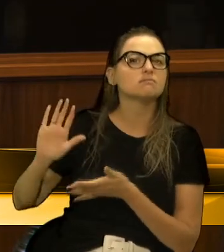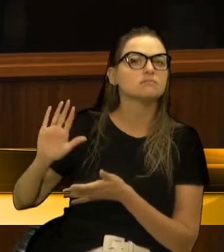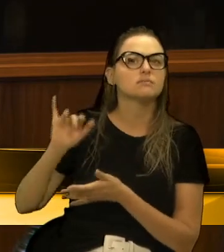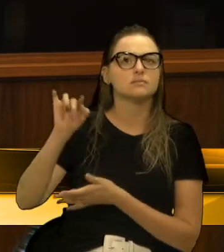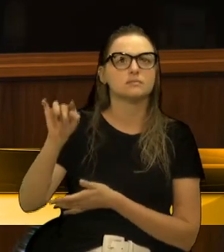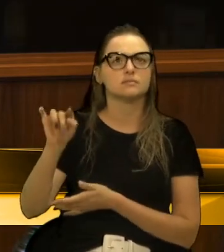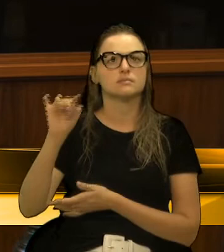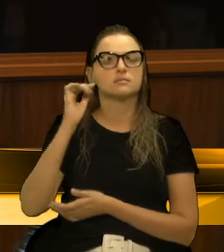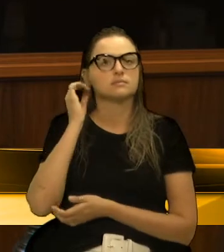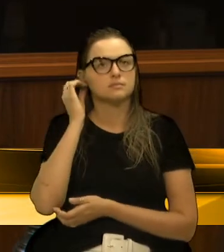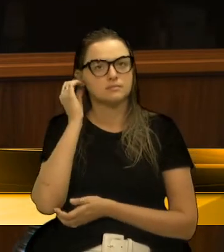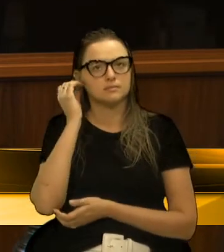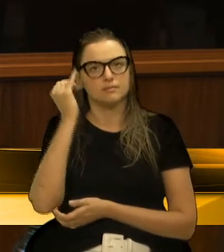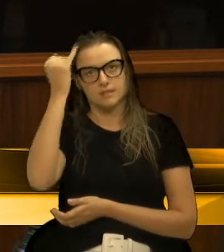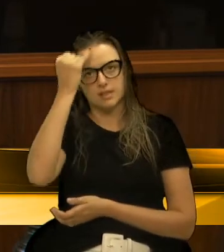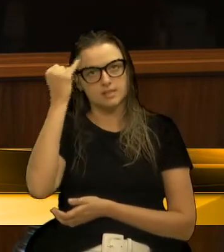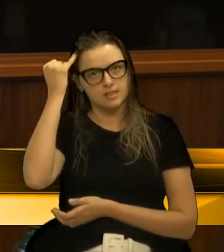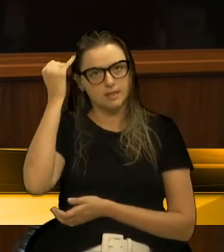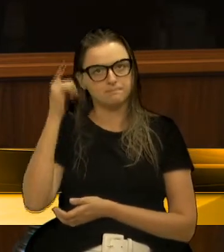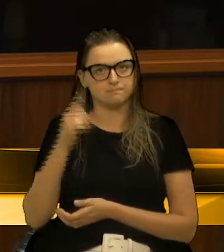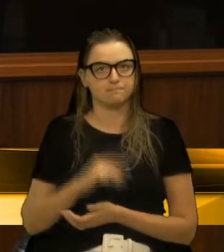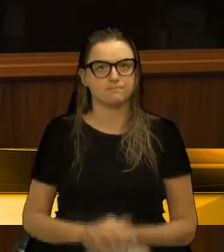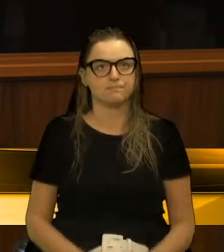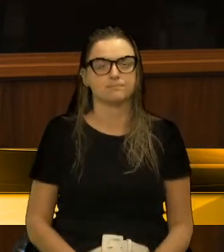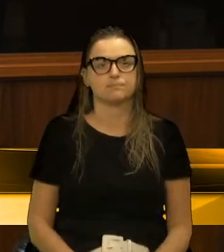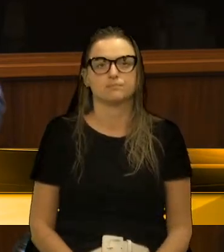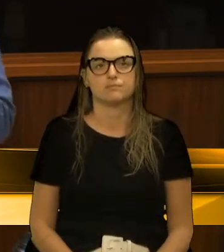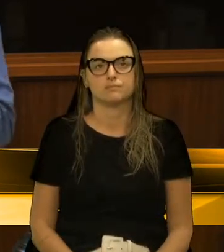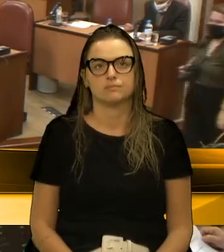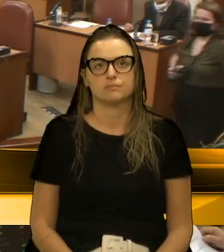Aqui. Vereador D'Ambrosio, a parte concedida.